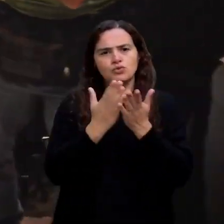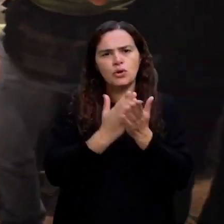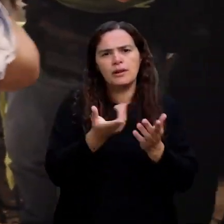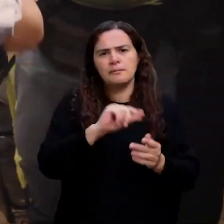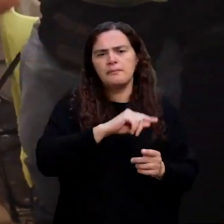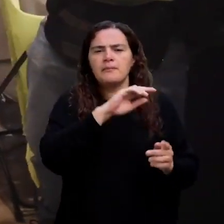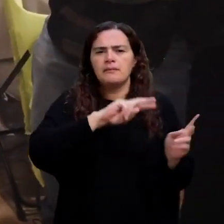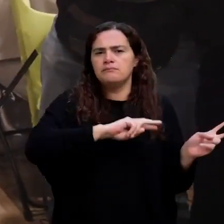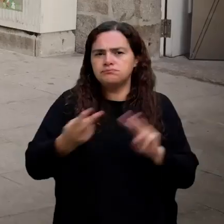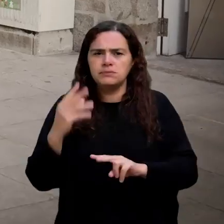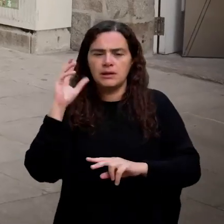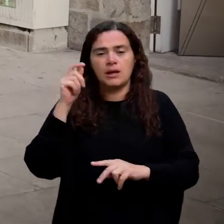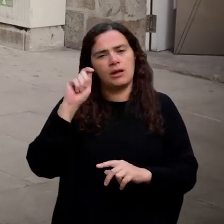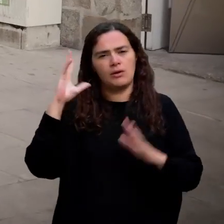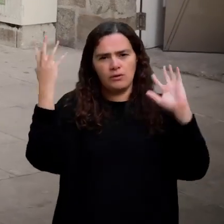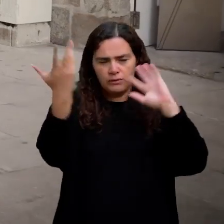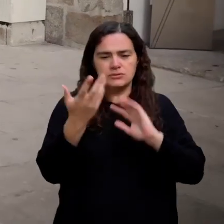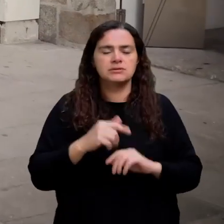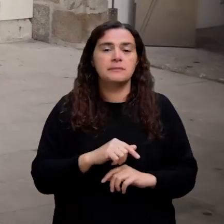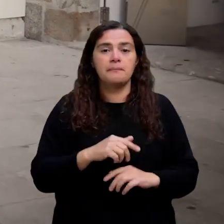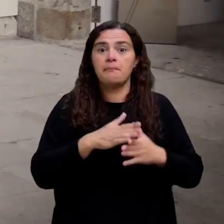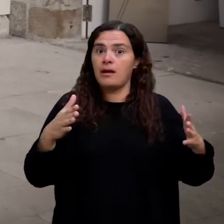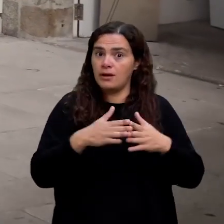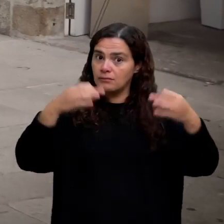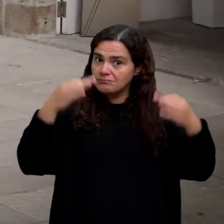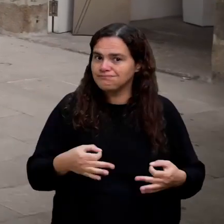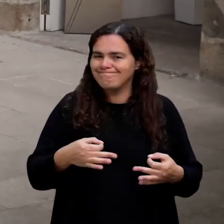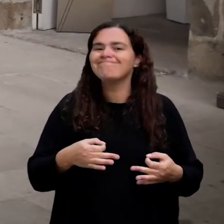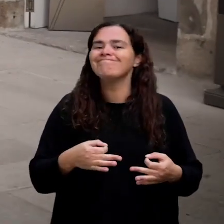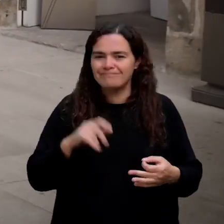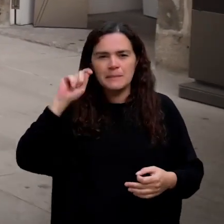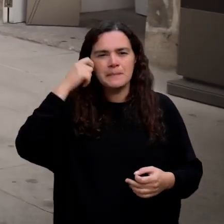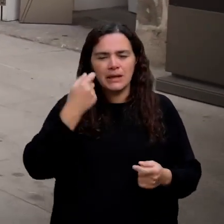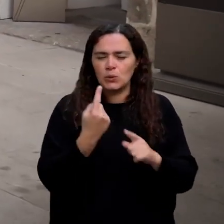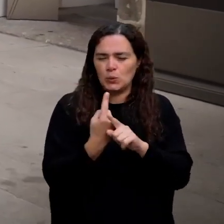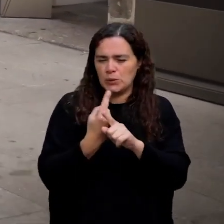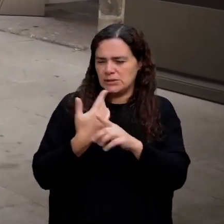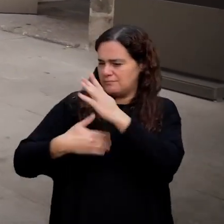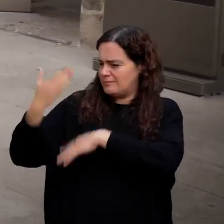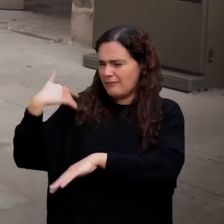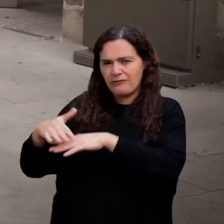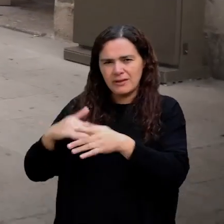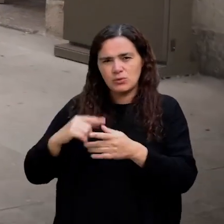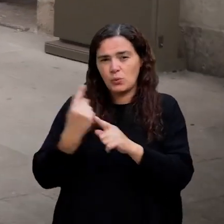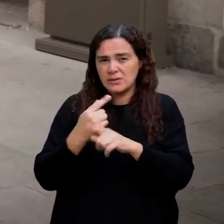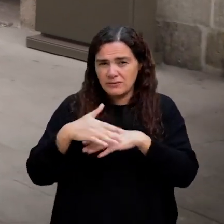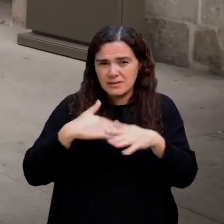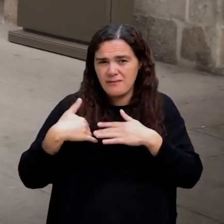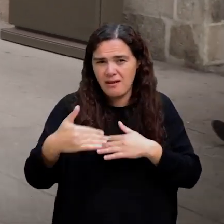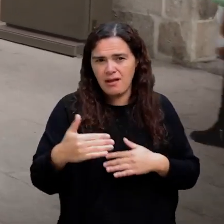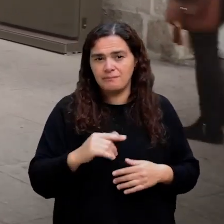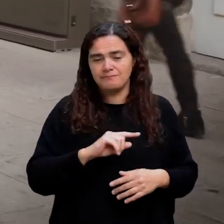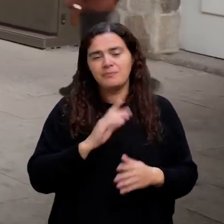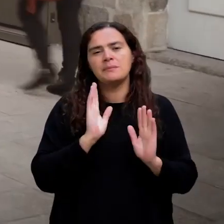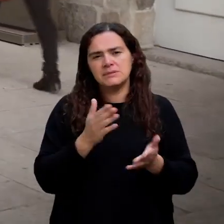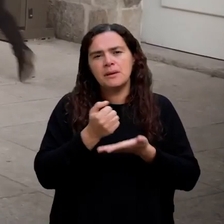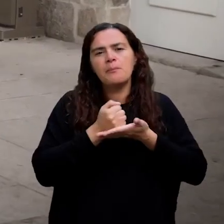ecológica. Uma maioria absoluta põe em perigo o se conseguiu e tudo o que está por fazer. Por isso precisamos do seu apoio